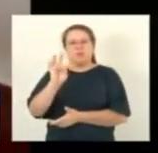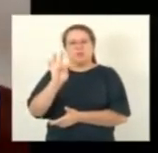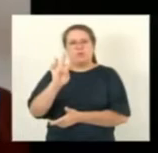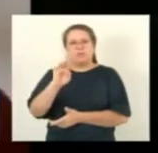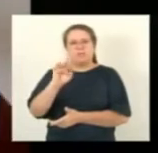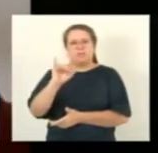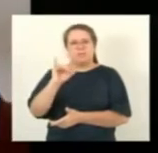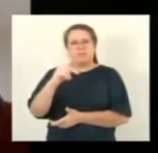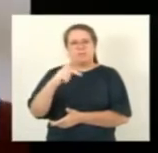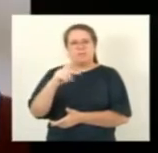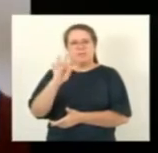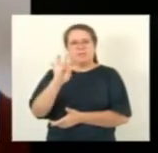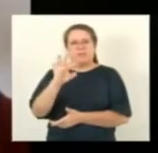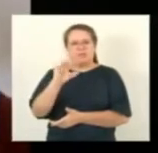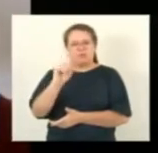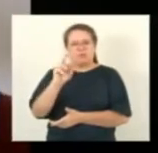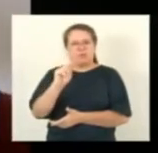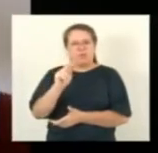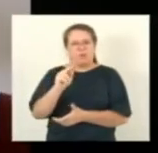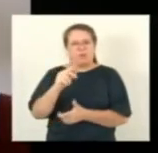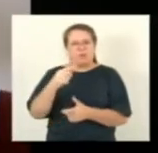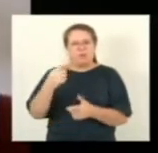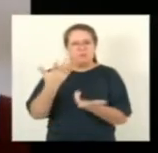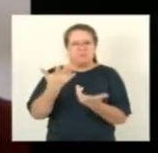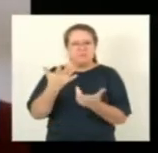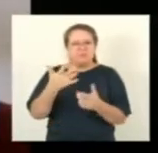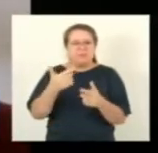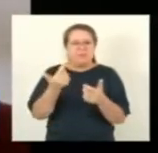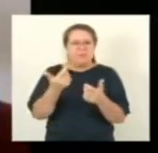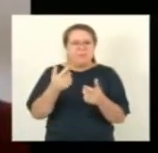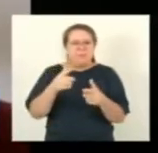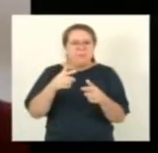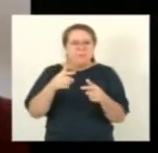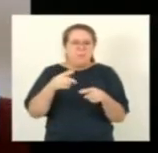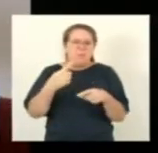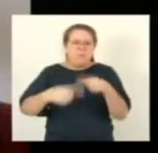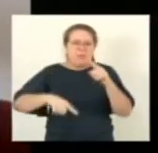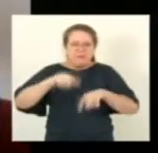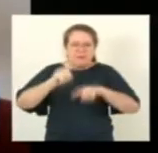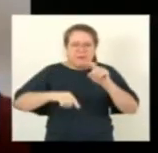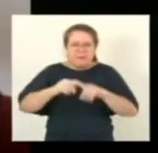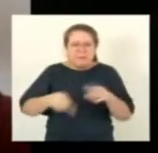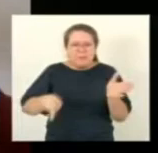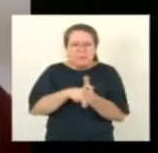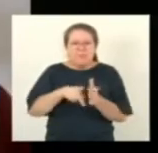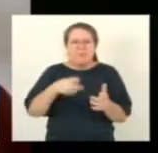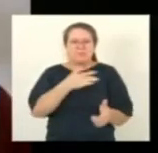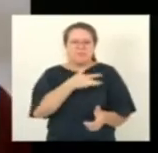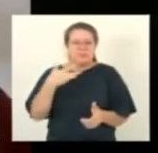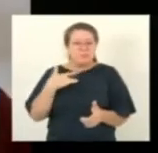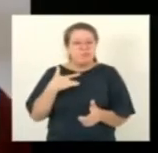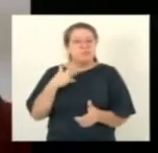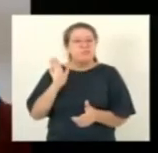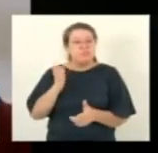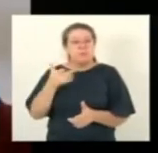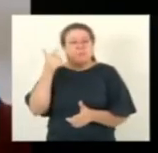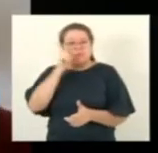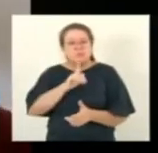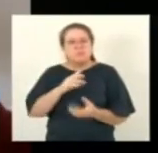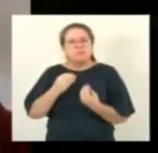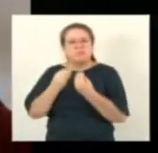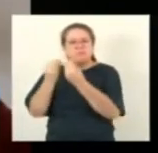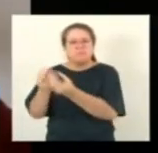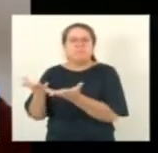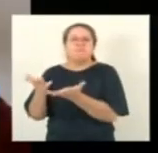de 800 mil reais, já está encaixotado no hospital de Iguaçuí. E, lamentavelmente, já vão fazer